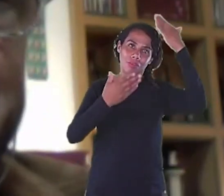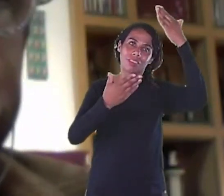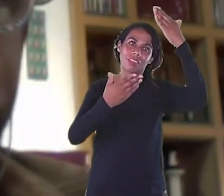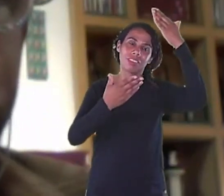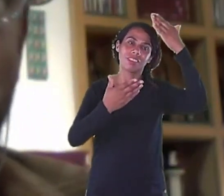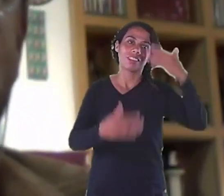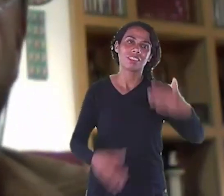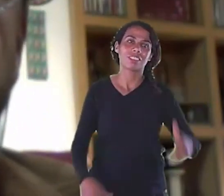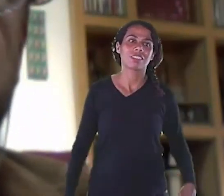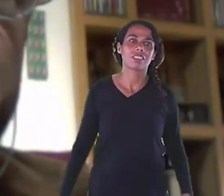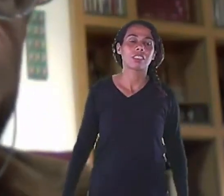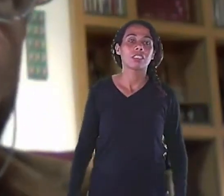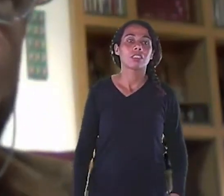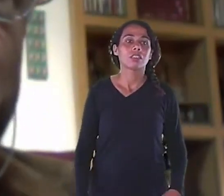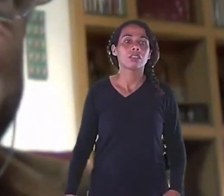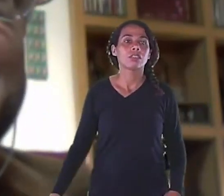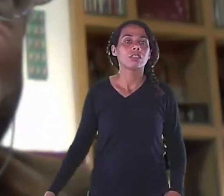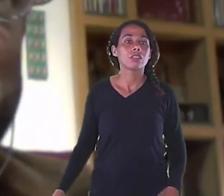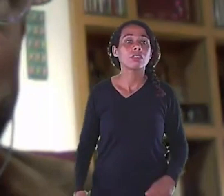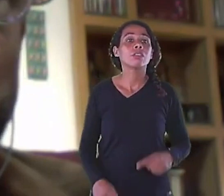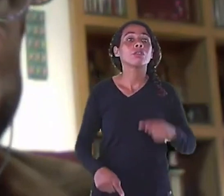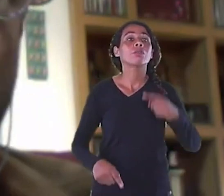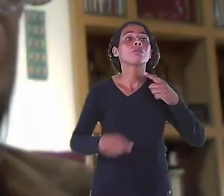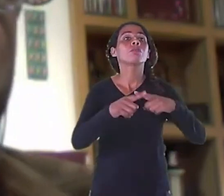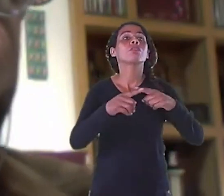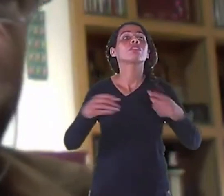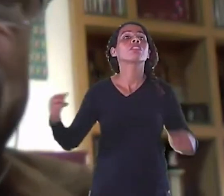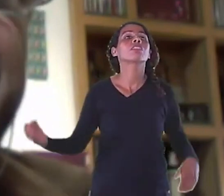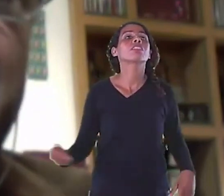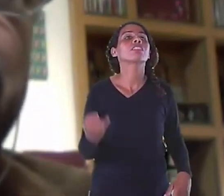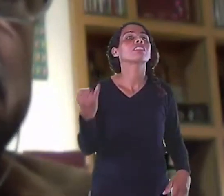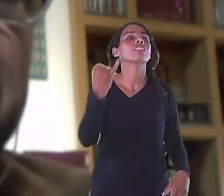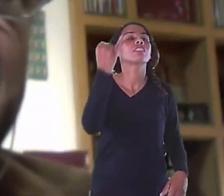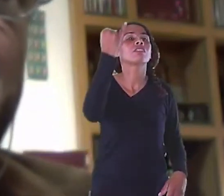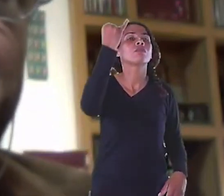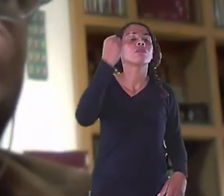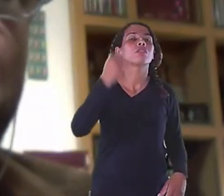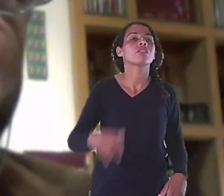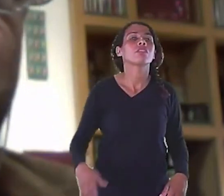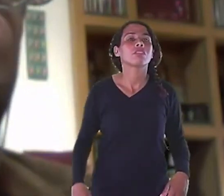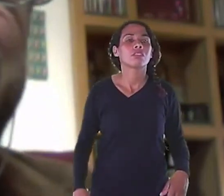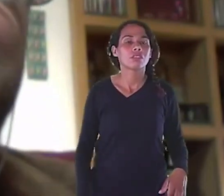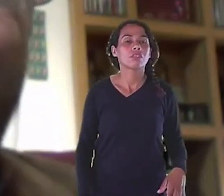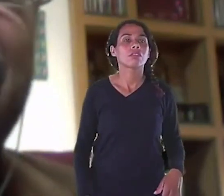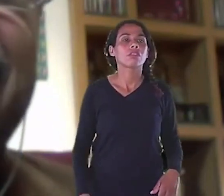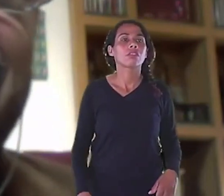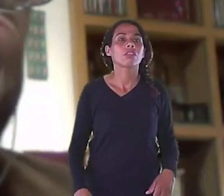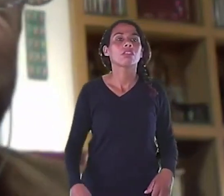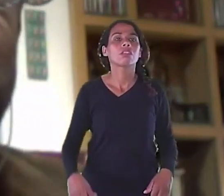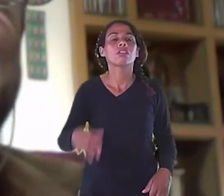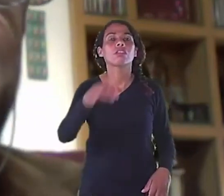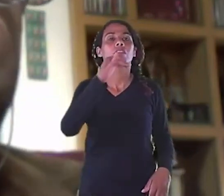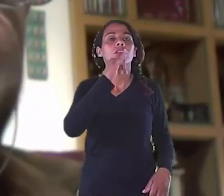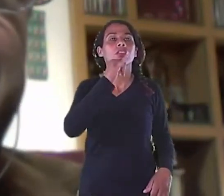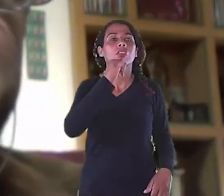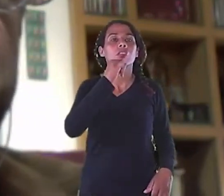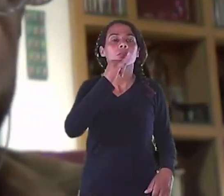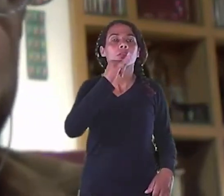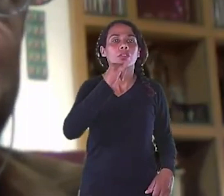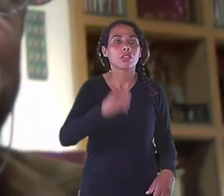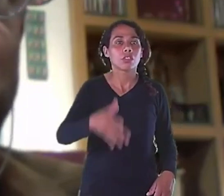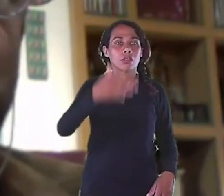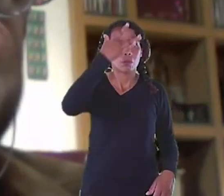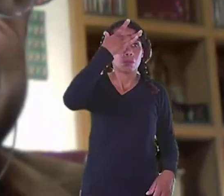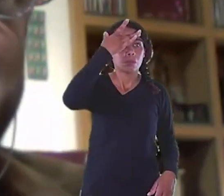importância Dessa medalha Lá na Itália Eles dão também Para os italianos Que levaram o nome Da Itália Para o exterior E tem um